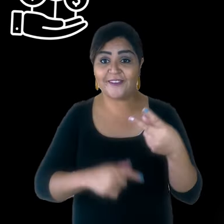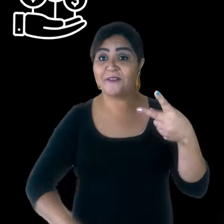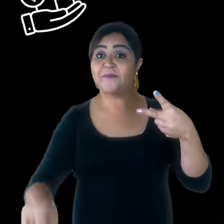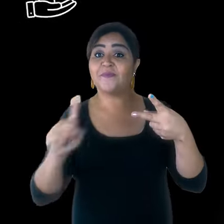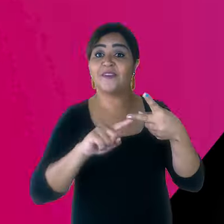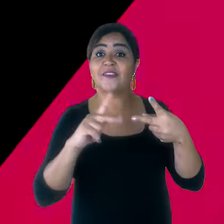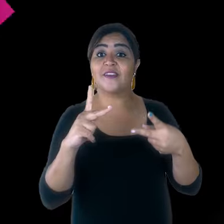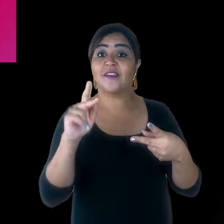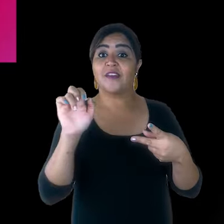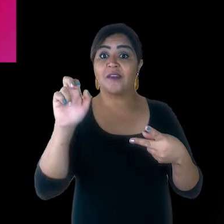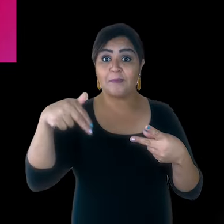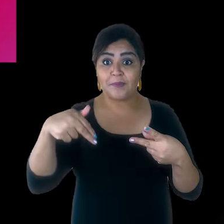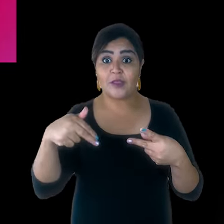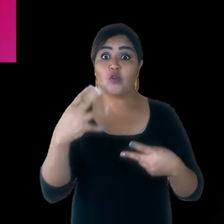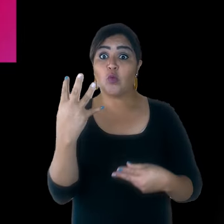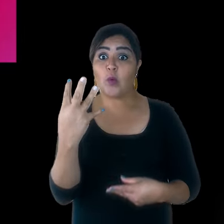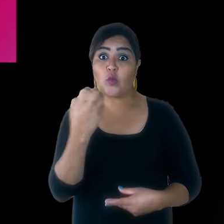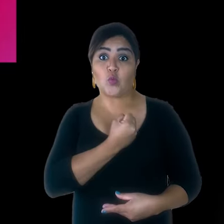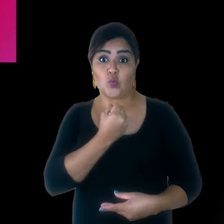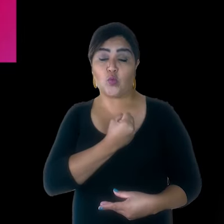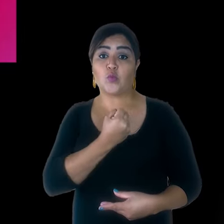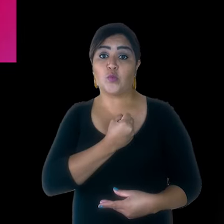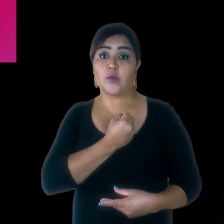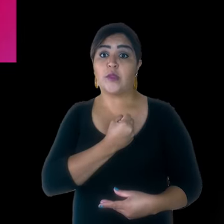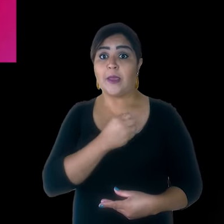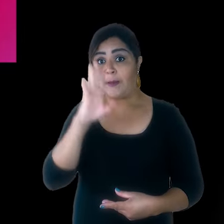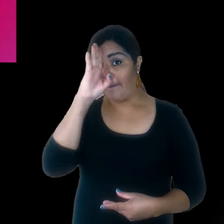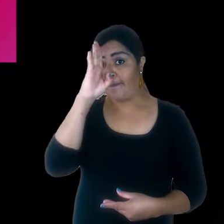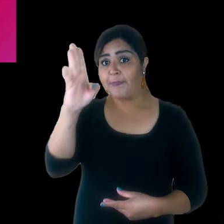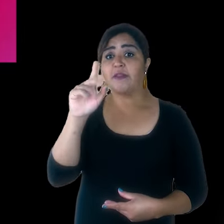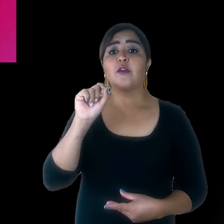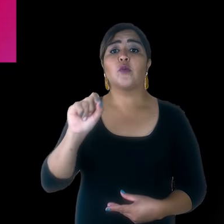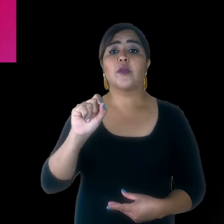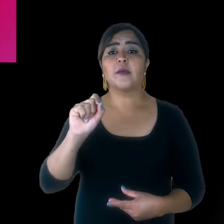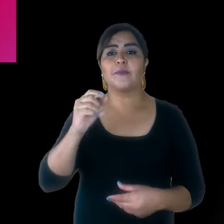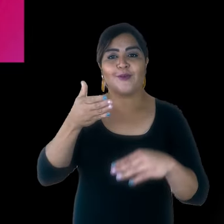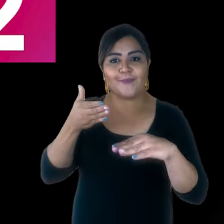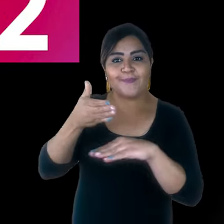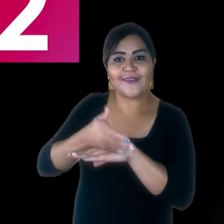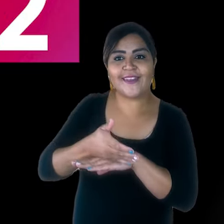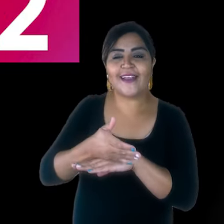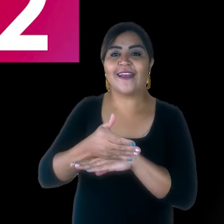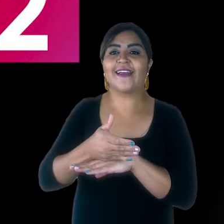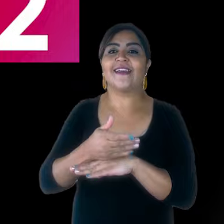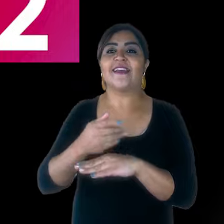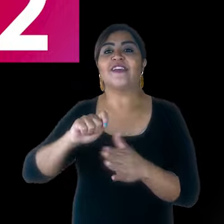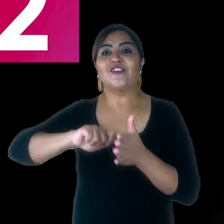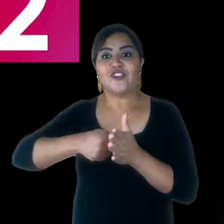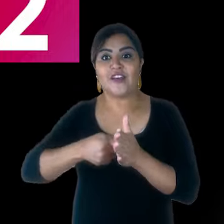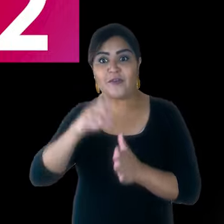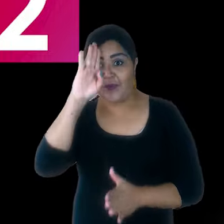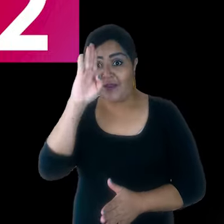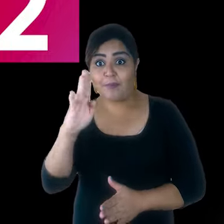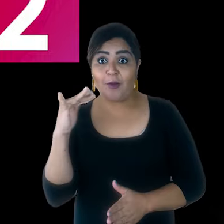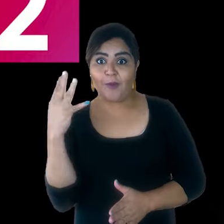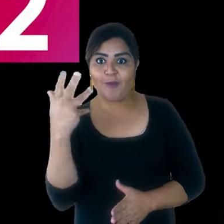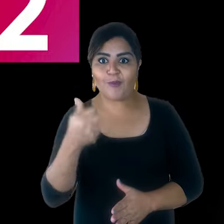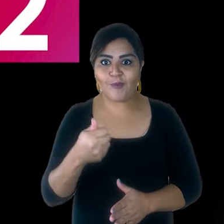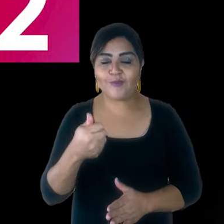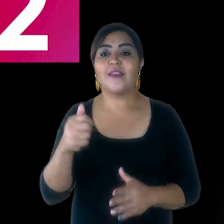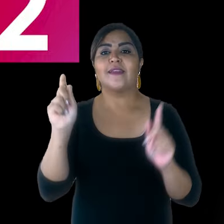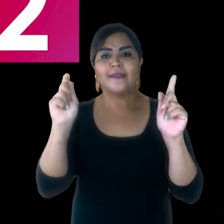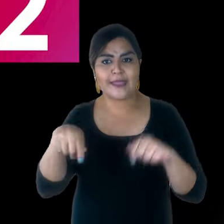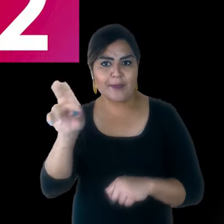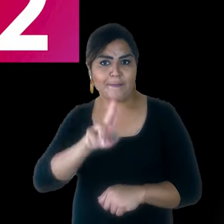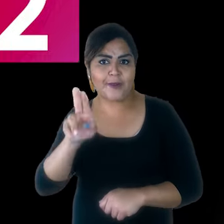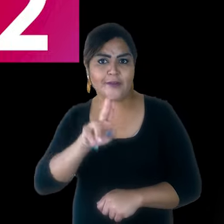pagamentos. A segunda é o PIN de 4 dígitos. Essa é a senha exclusiva para acessar a chave de segurança e que no